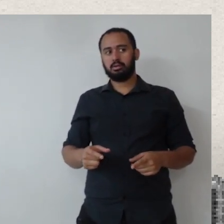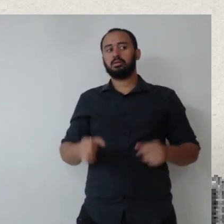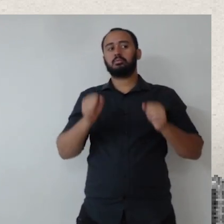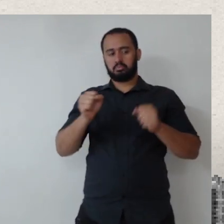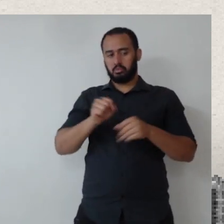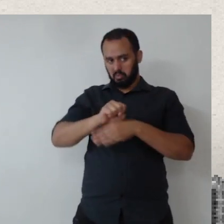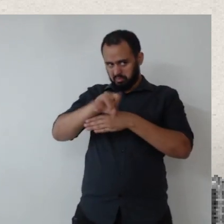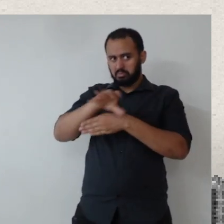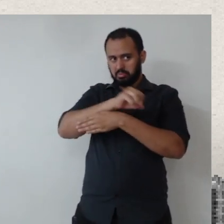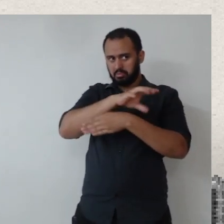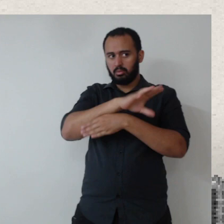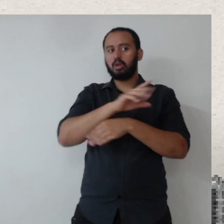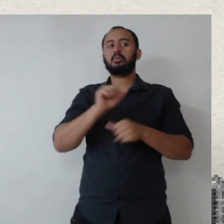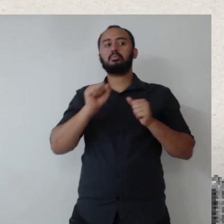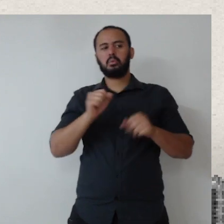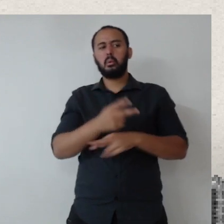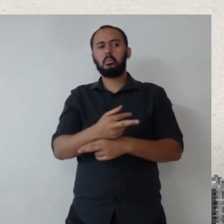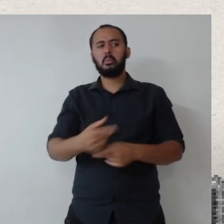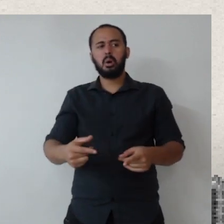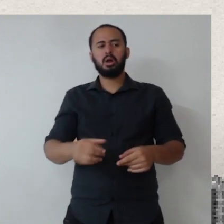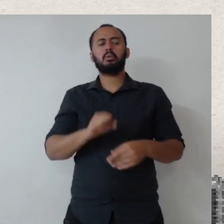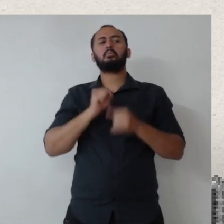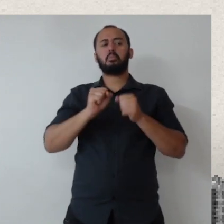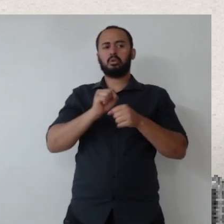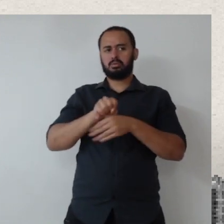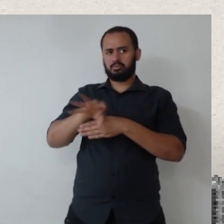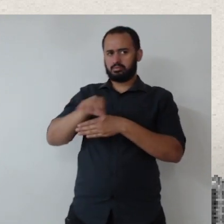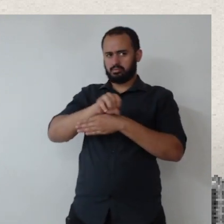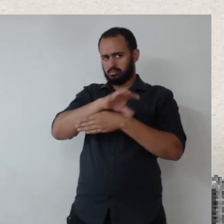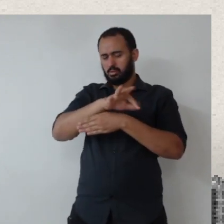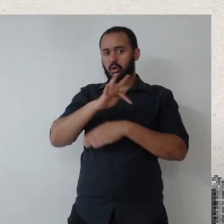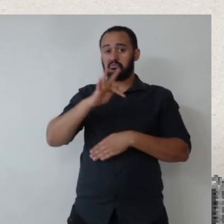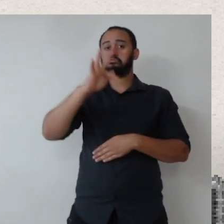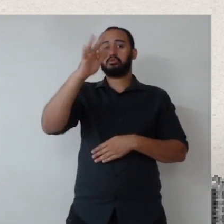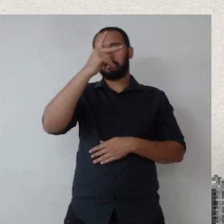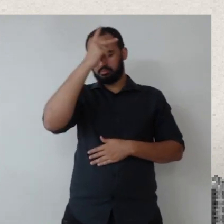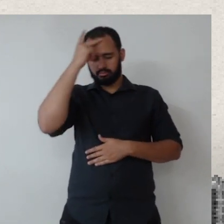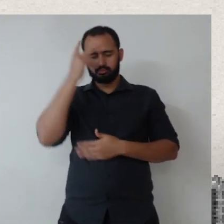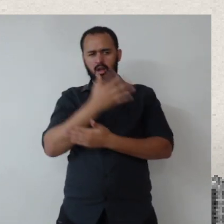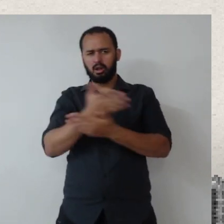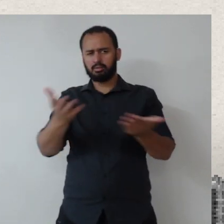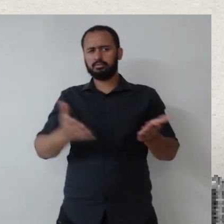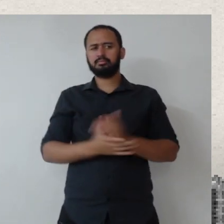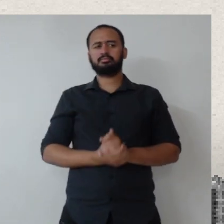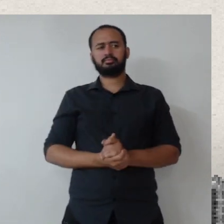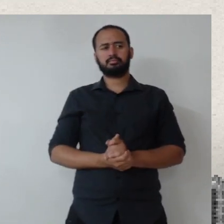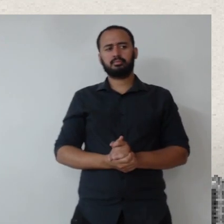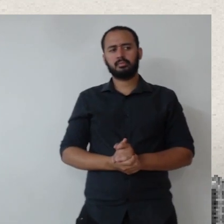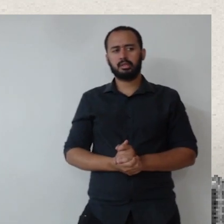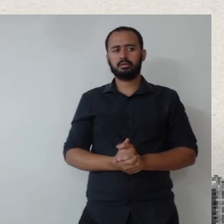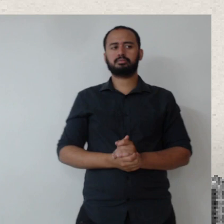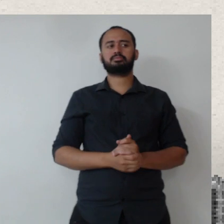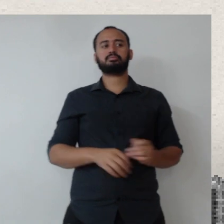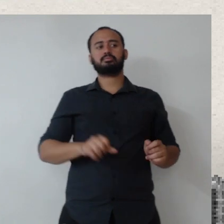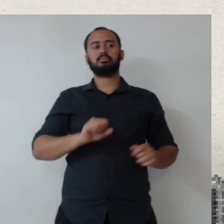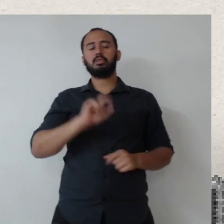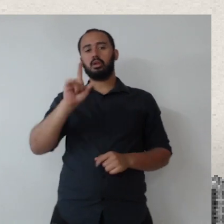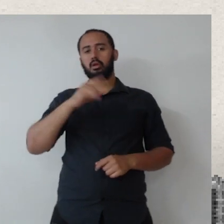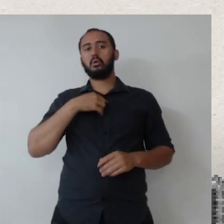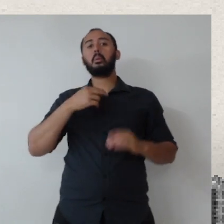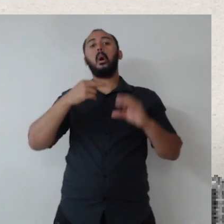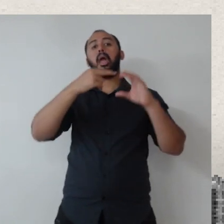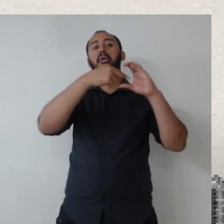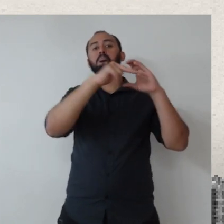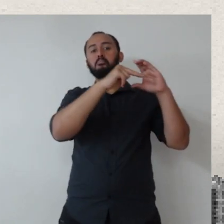Claro. Pode, né? Você já passou para mim, eu vou compartilhar, viu, pessoal, com vocês. Tá, me coloco à disposição. Também tem